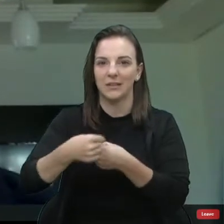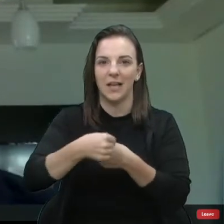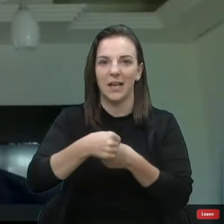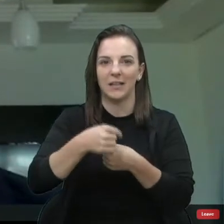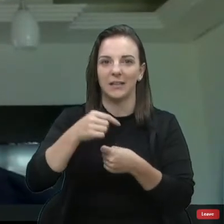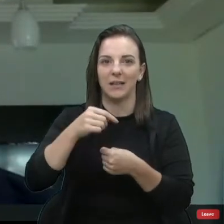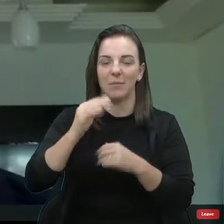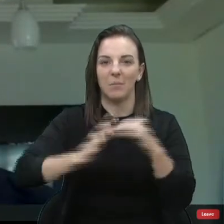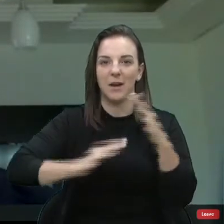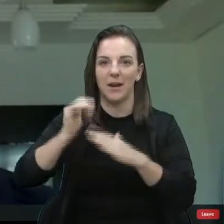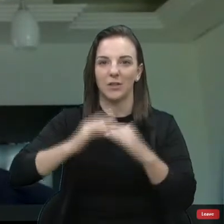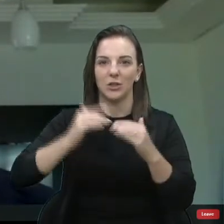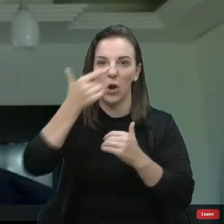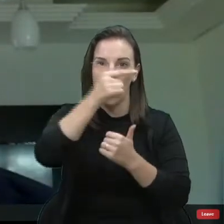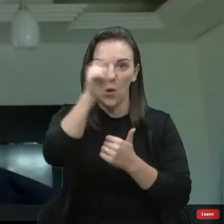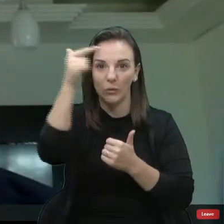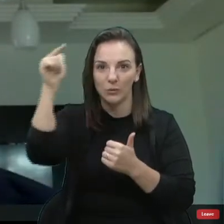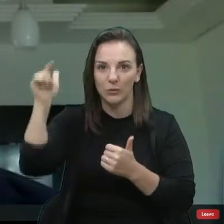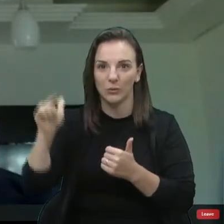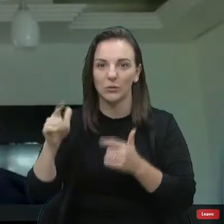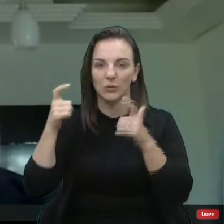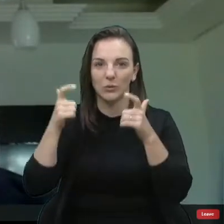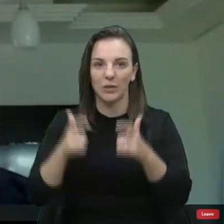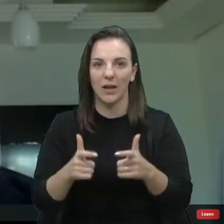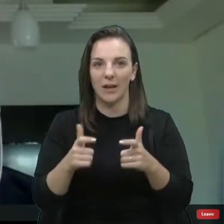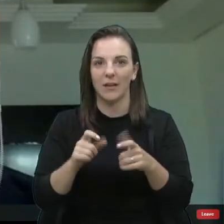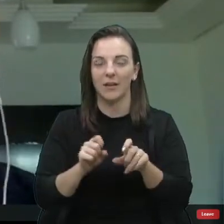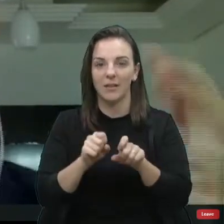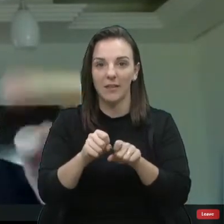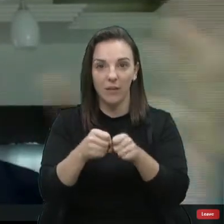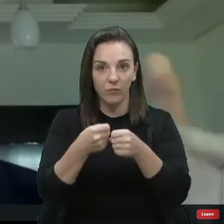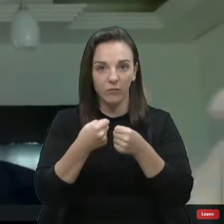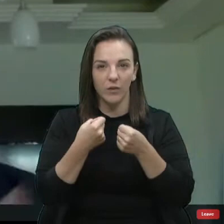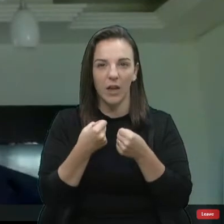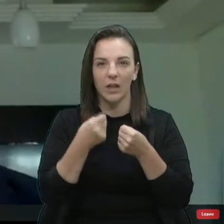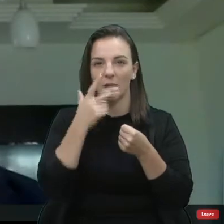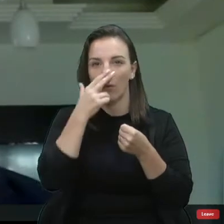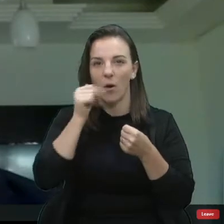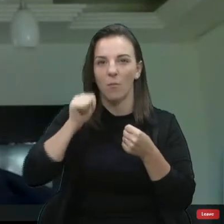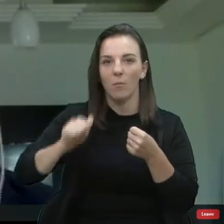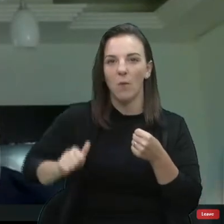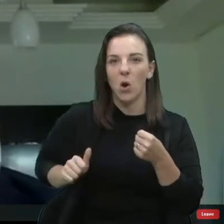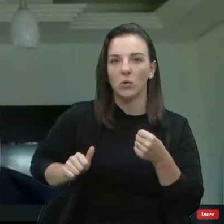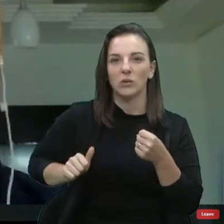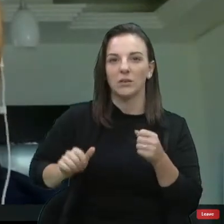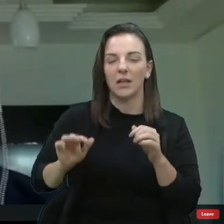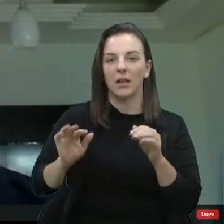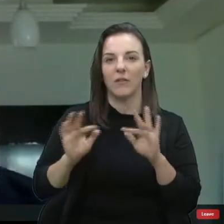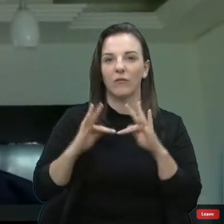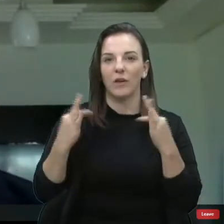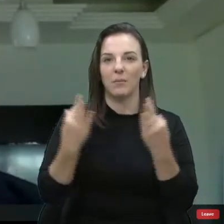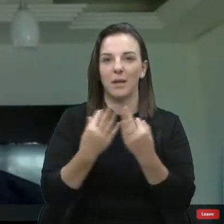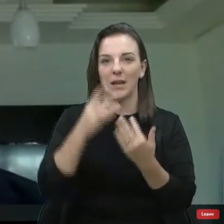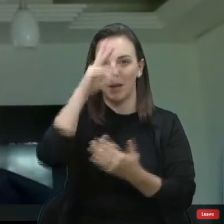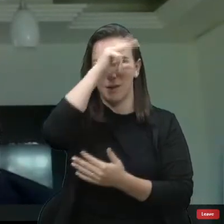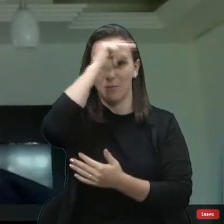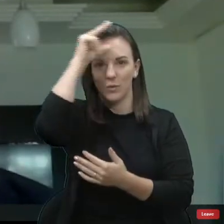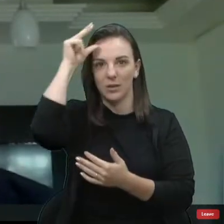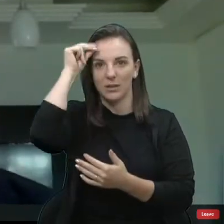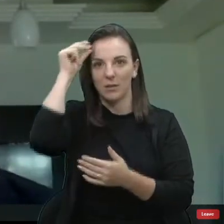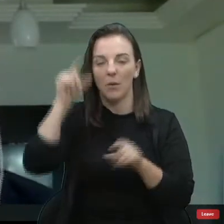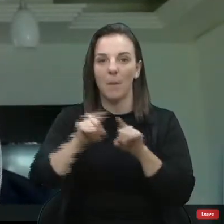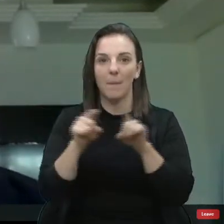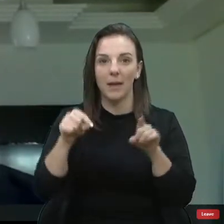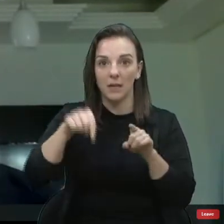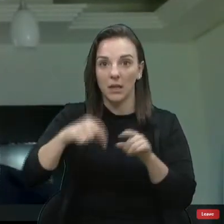o vereador muito bem Bressan falou, esses dias eles defendem um Bolsa Família Municipal, né? Mas onde eles administram a cidade, aqui no Rio Grande do